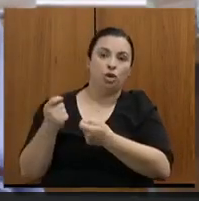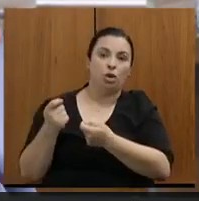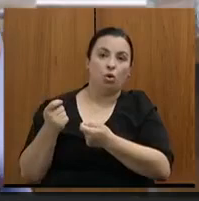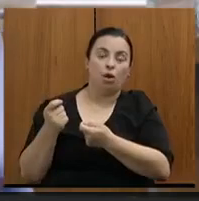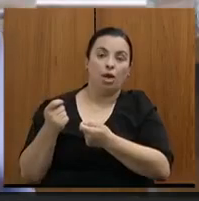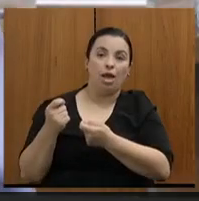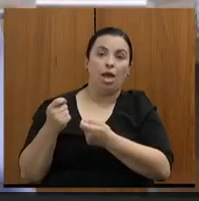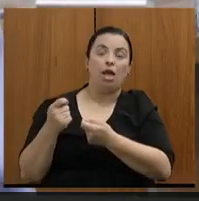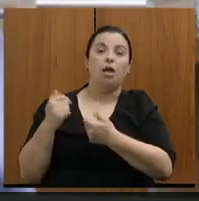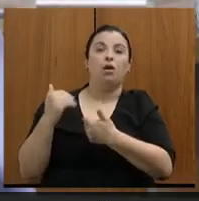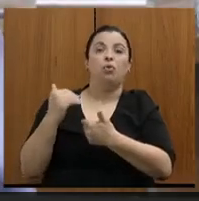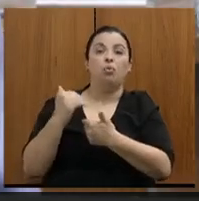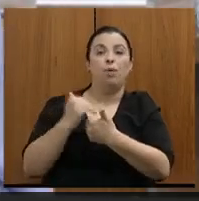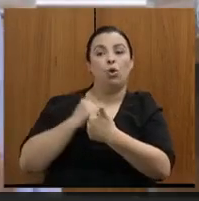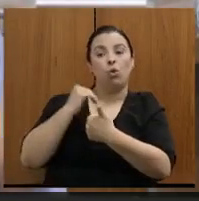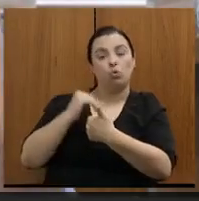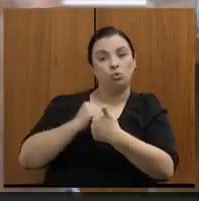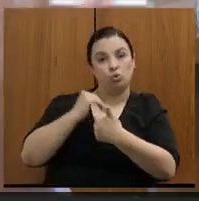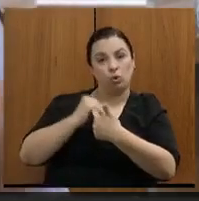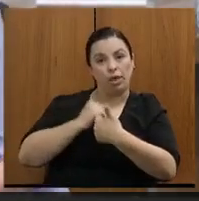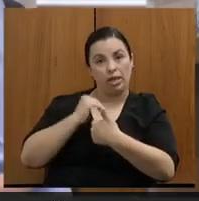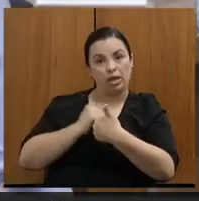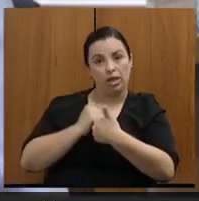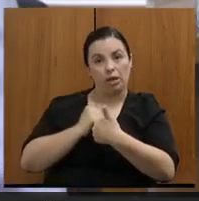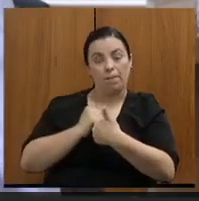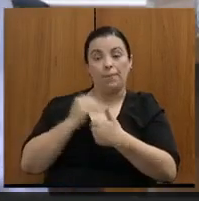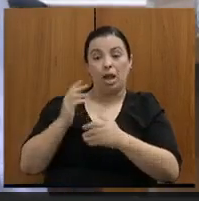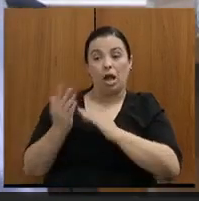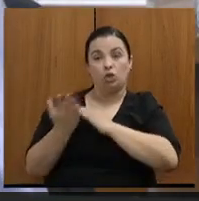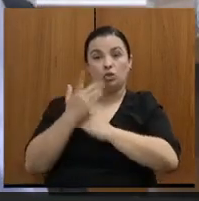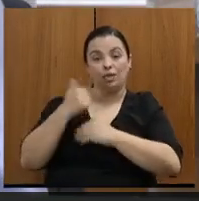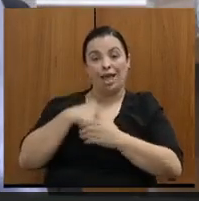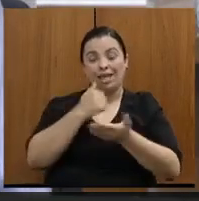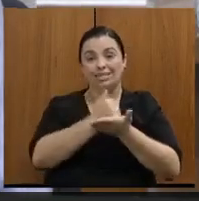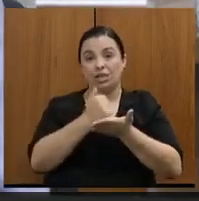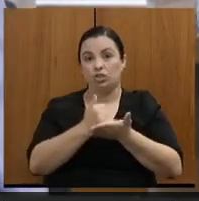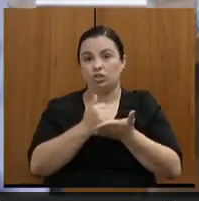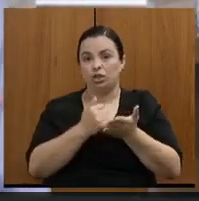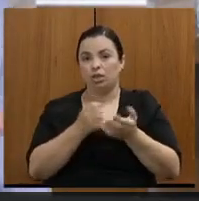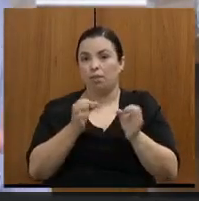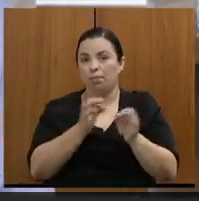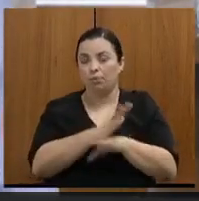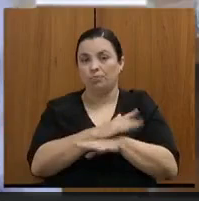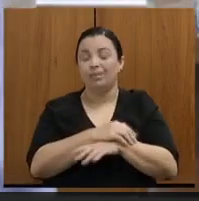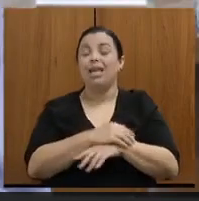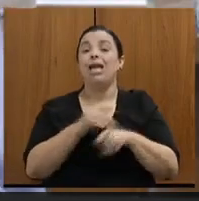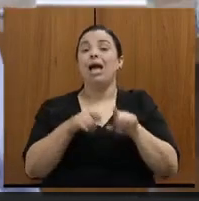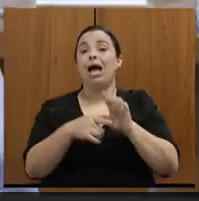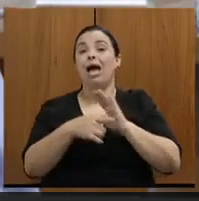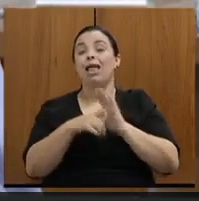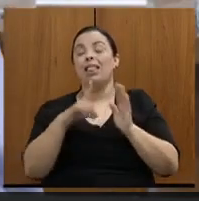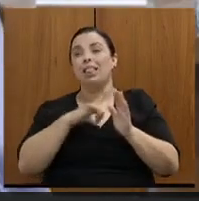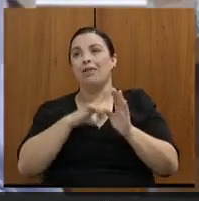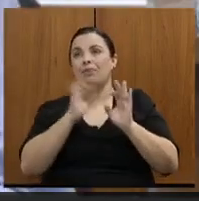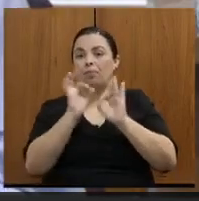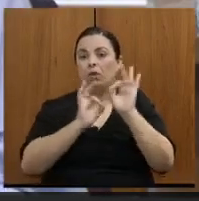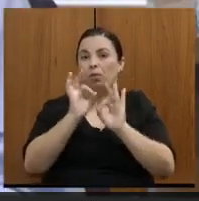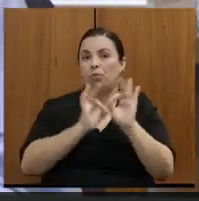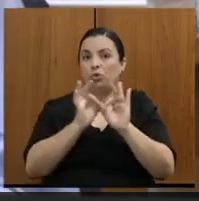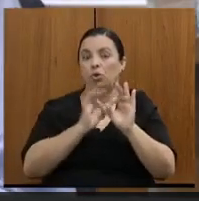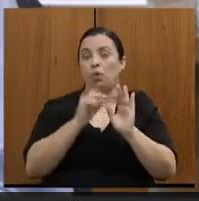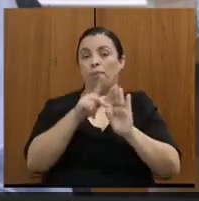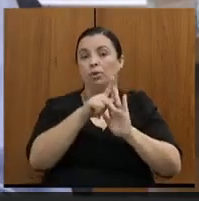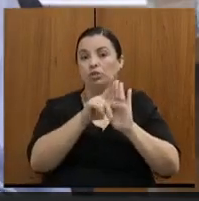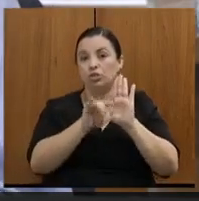ajudar a construir essa agência, elaboramos um projeto de lei, esse projeto de lei está concluído, tivemos a oportunidade de já